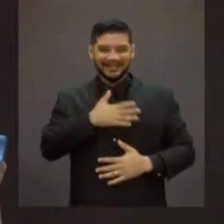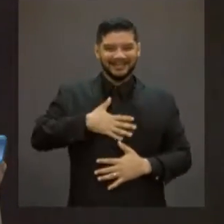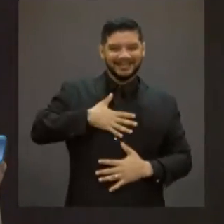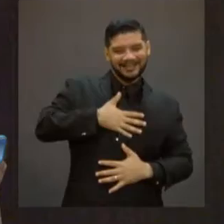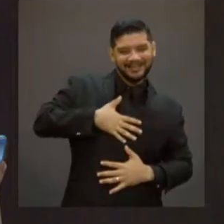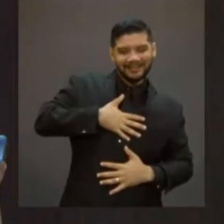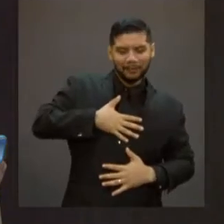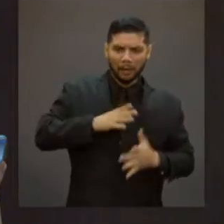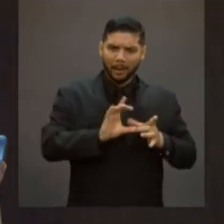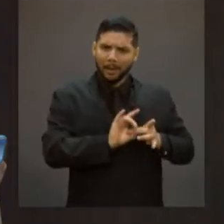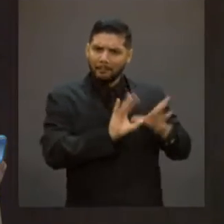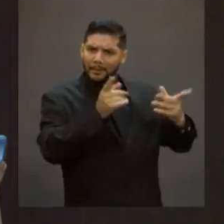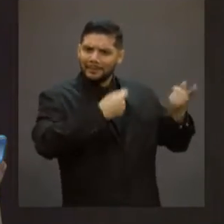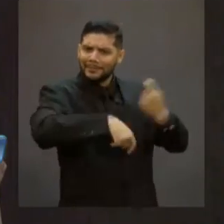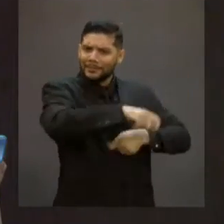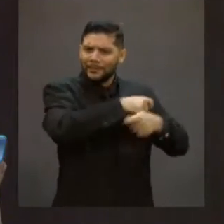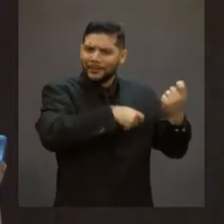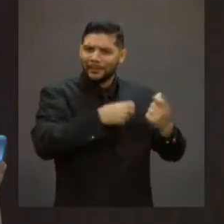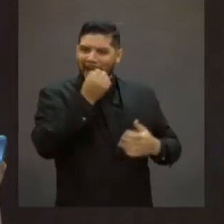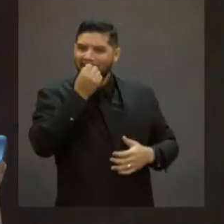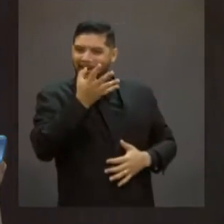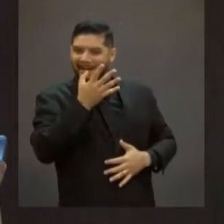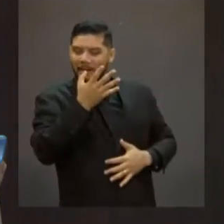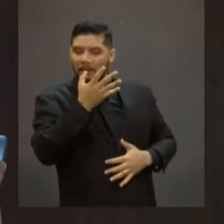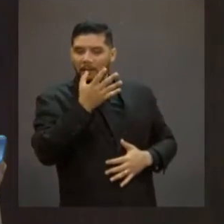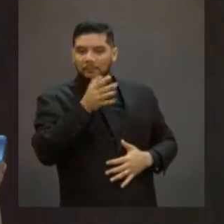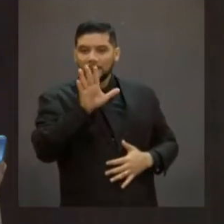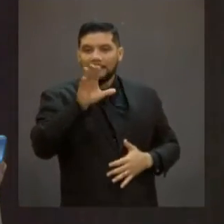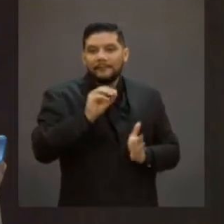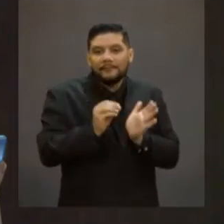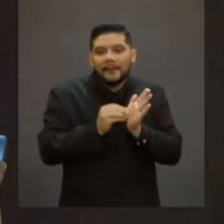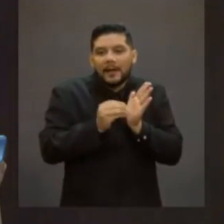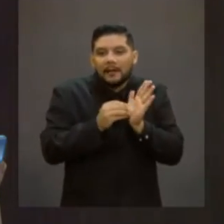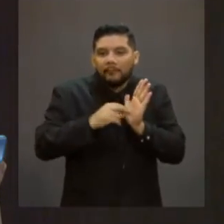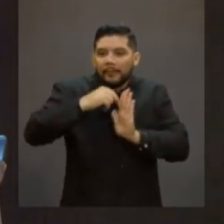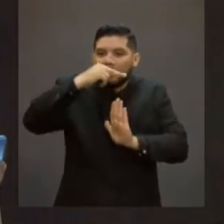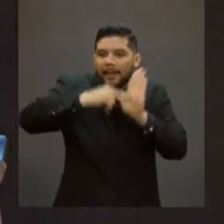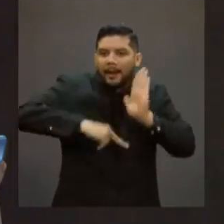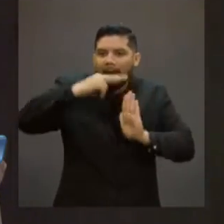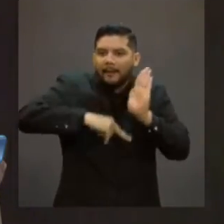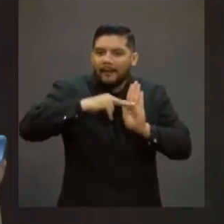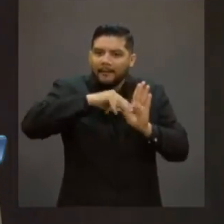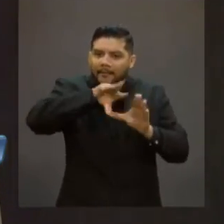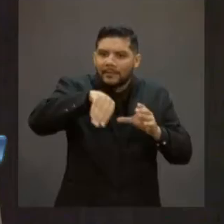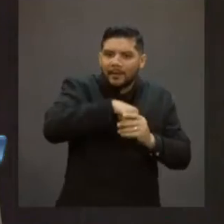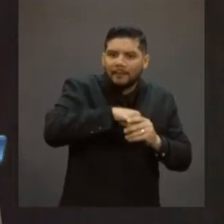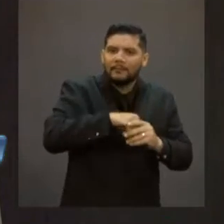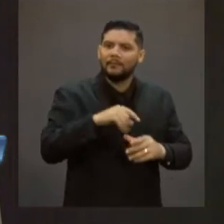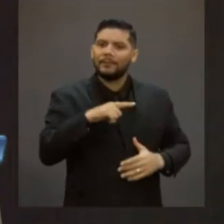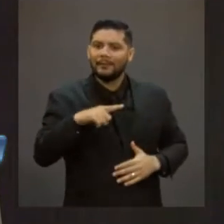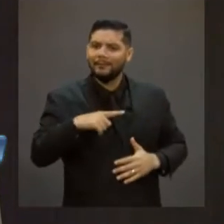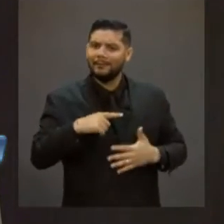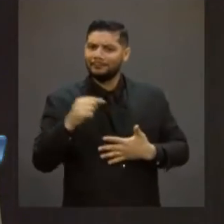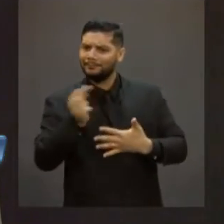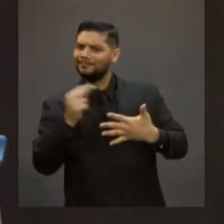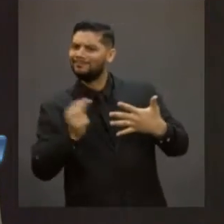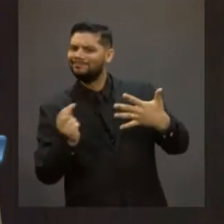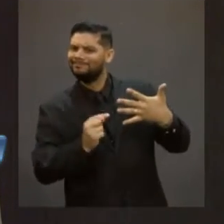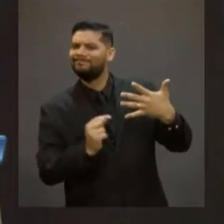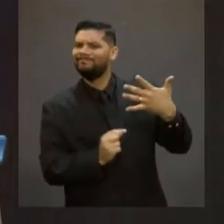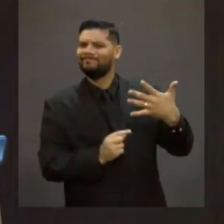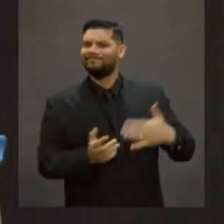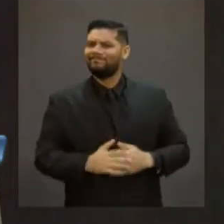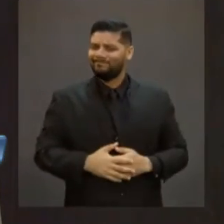coisa boa. Mas não era. Havia embutida uma segunda reforma trabalhista. E essa MP verde e amarela, auto